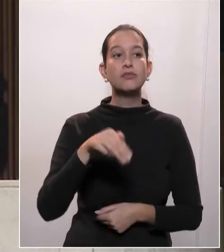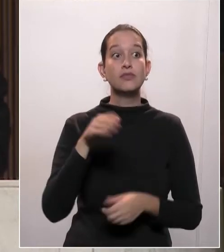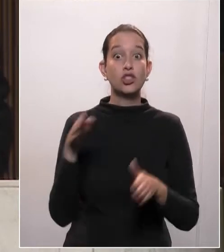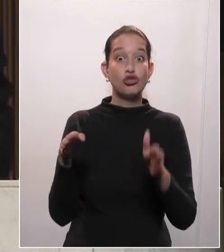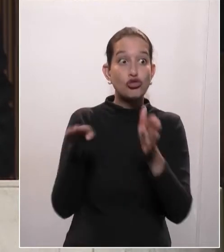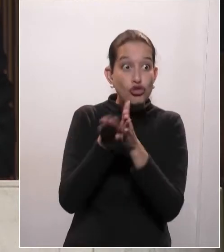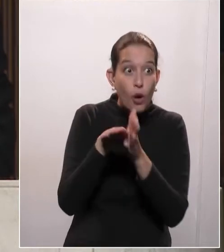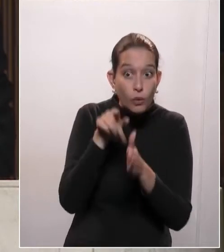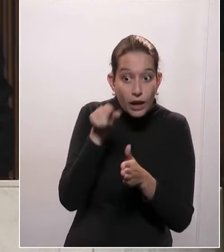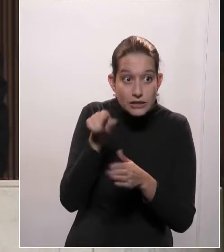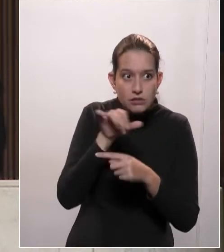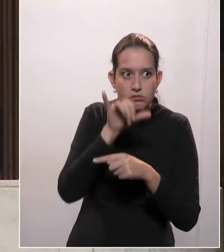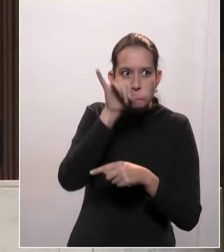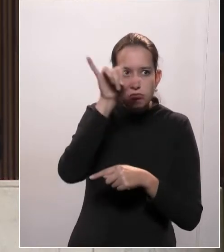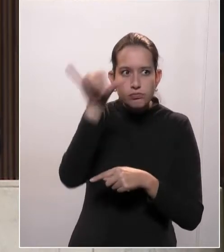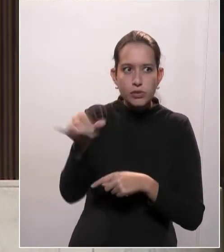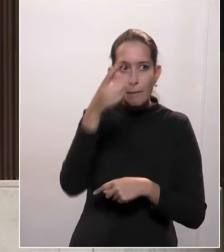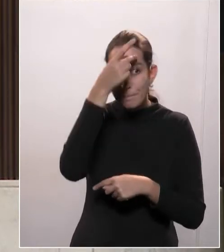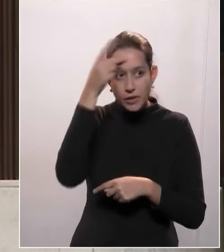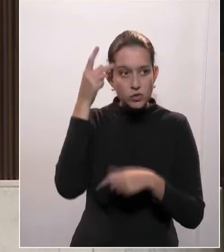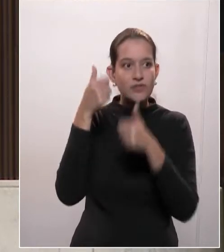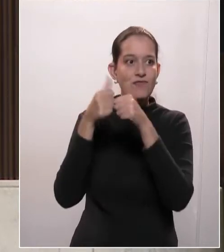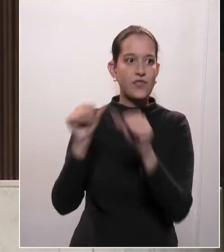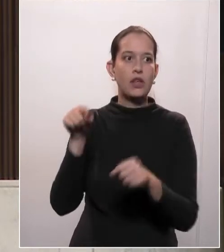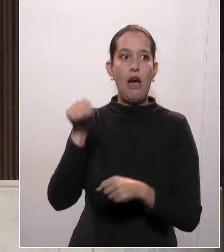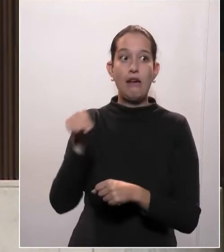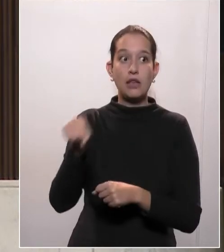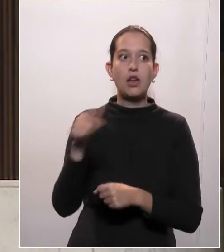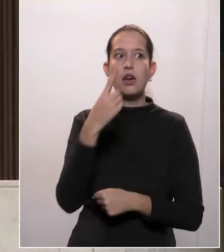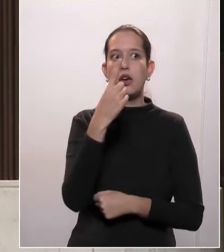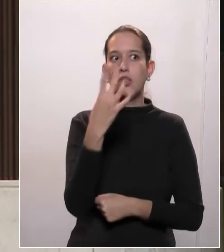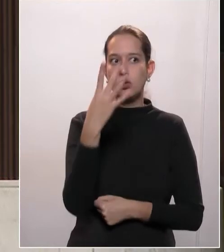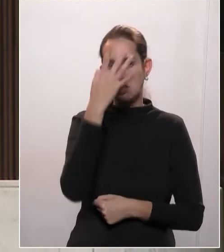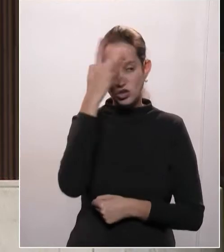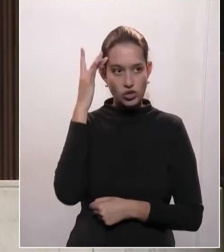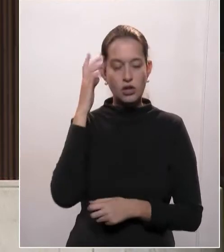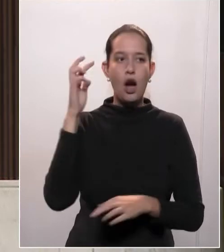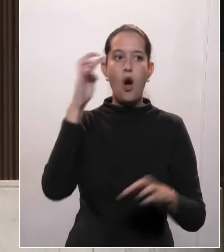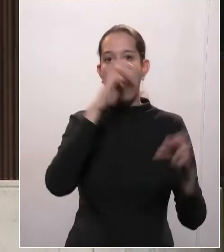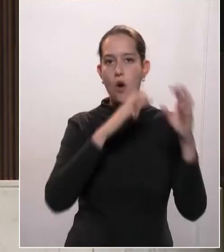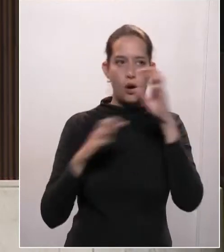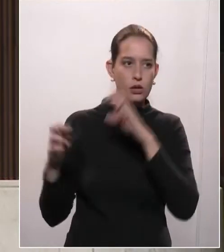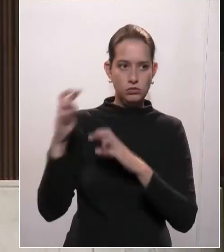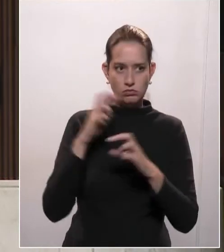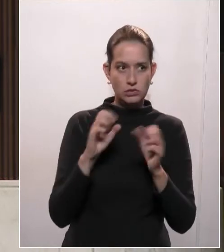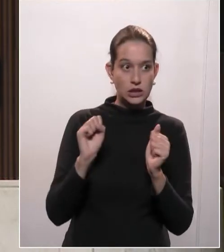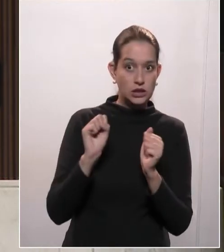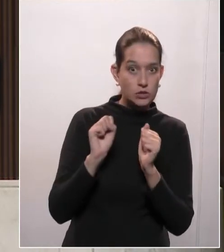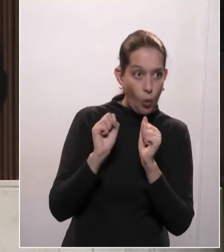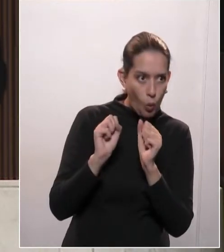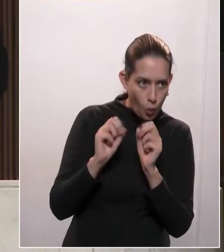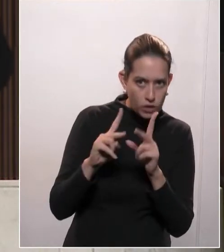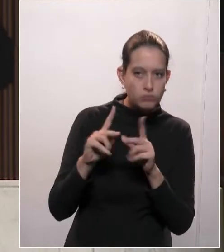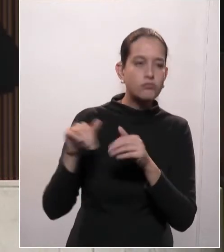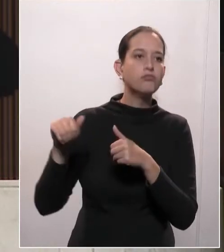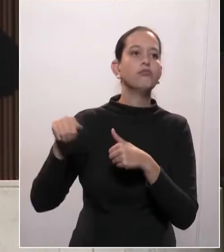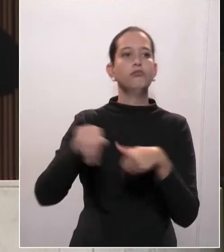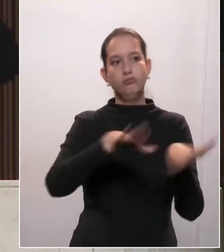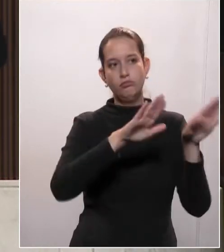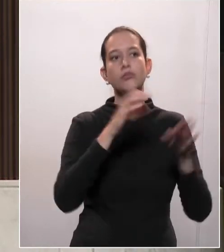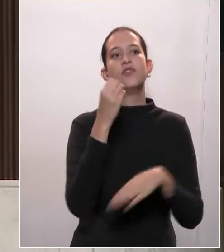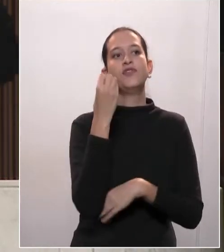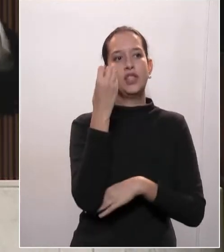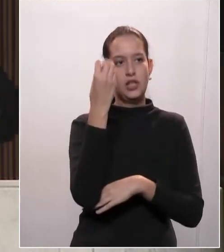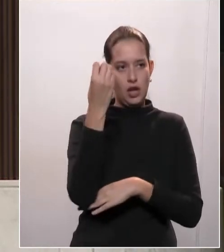então nós precisamos tomar medidas. Como falou aqui o soldado Fruitt, deputado soldado Fruitt, precisa fechar a fronteira. Não para